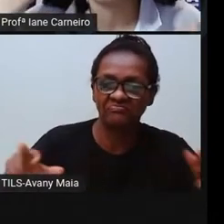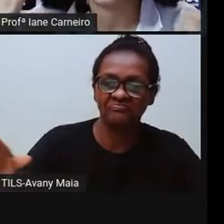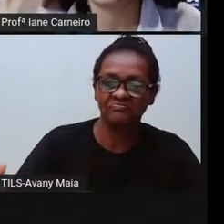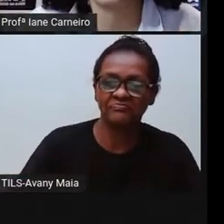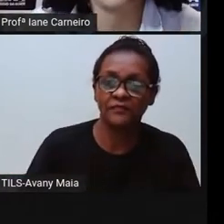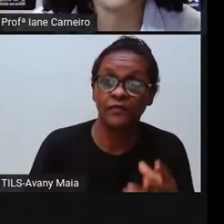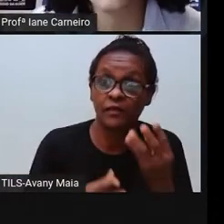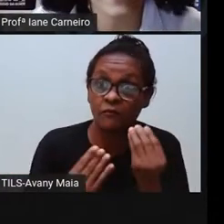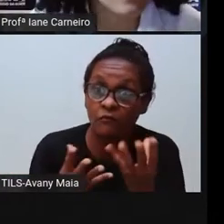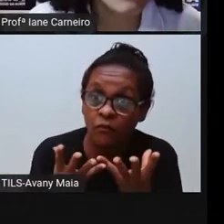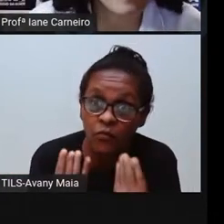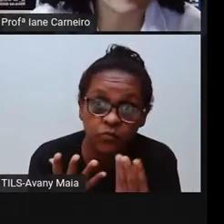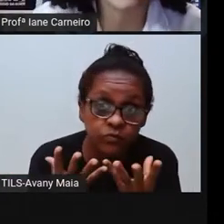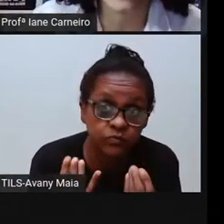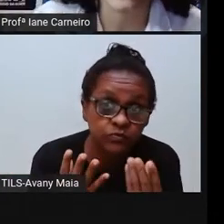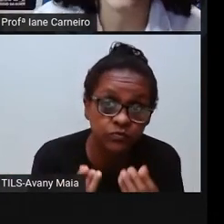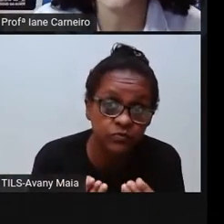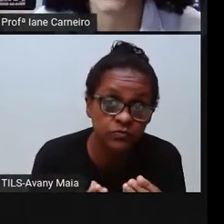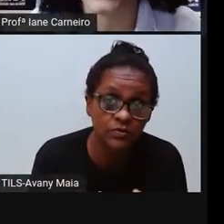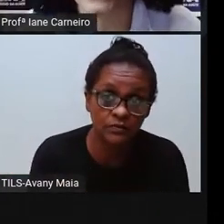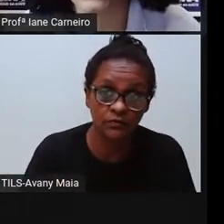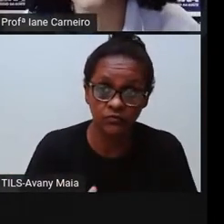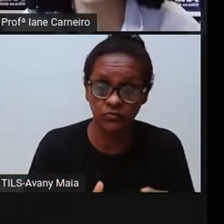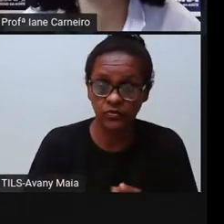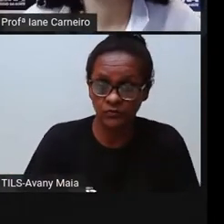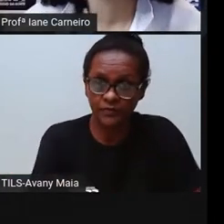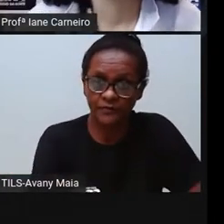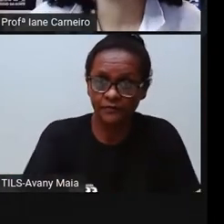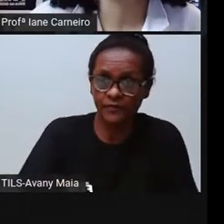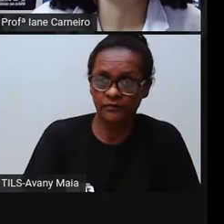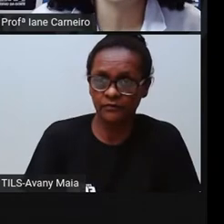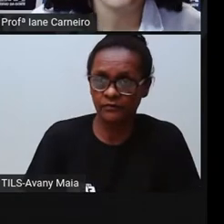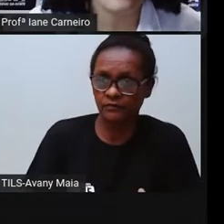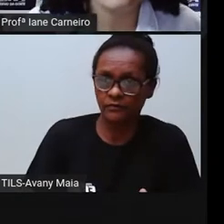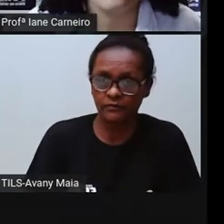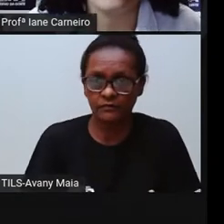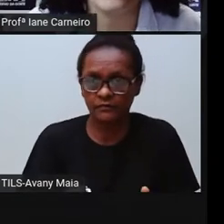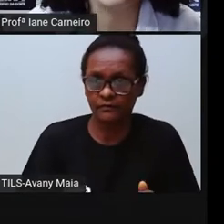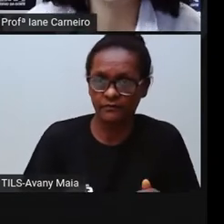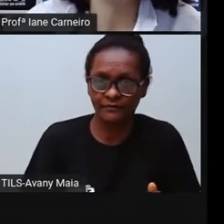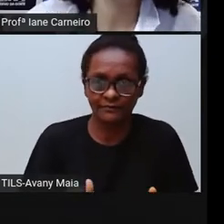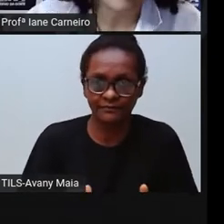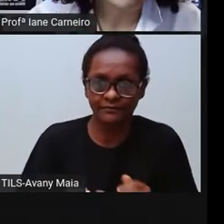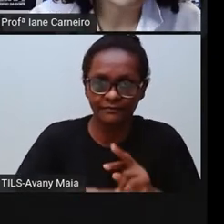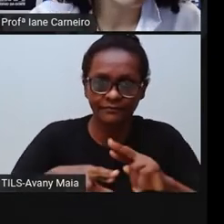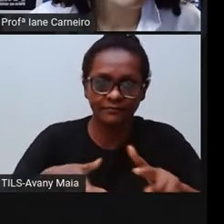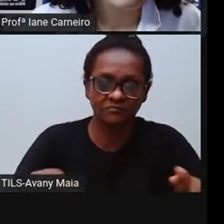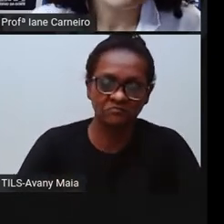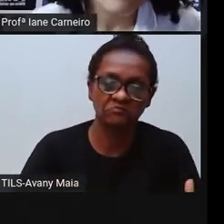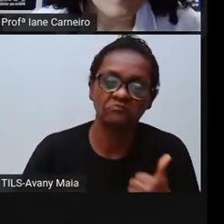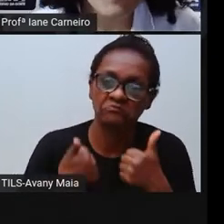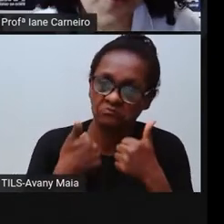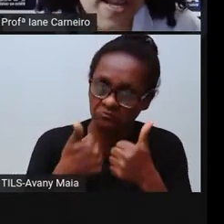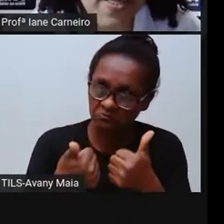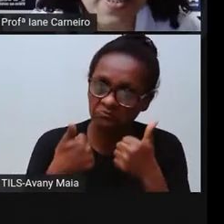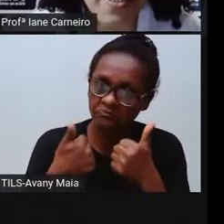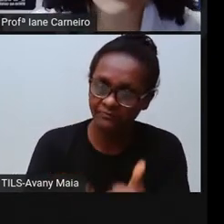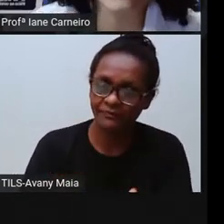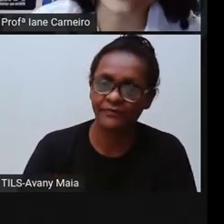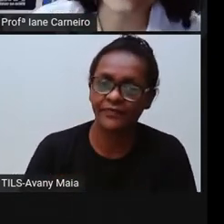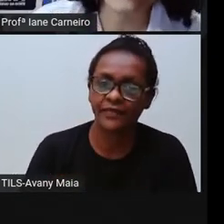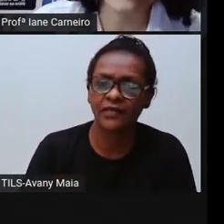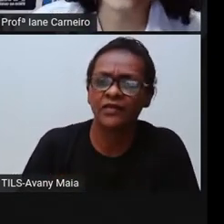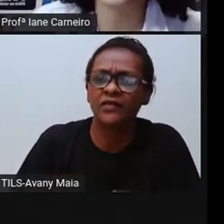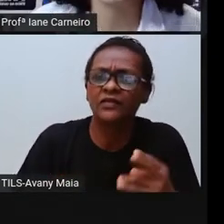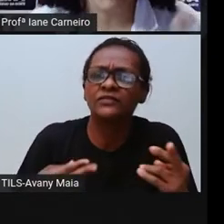Tem várias bonecas aí diferentes, né? Tem vários brinquedos atuais. Qual a diferença, né?